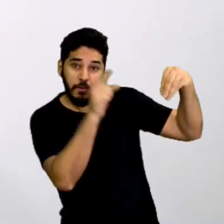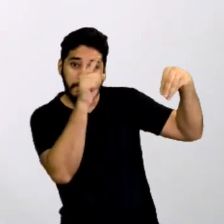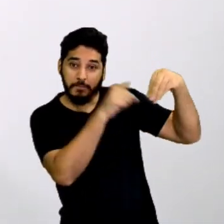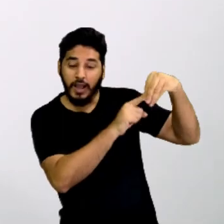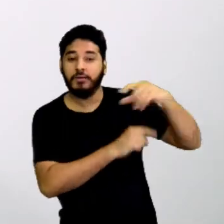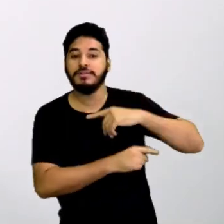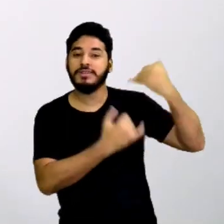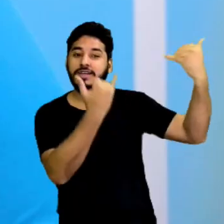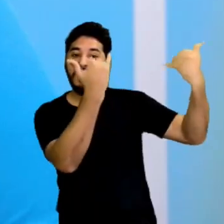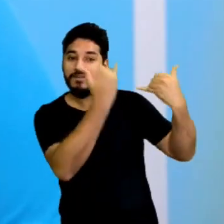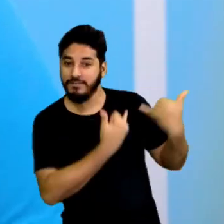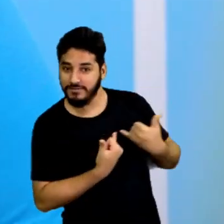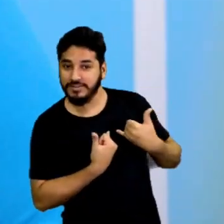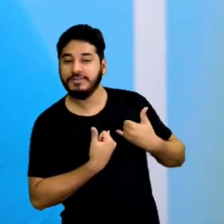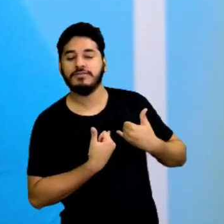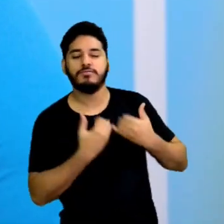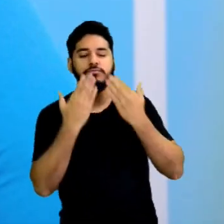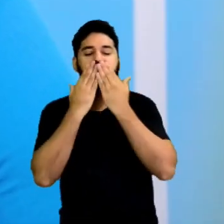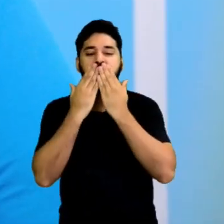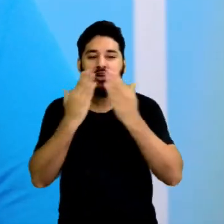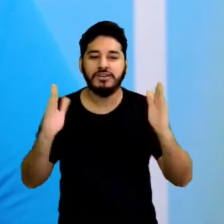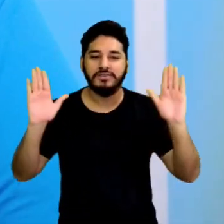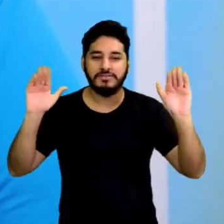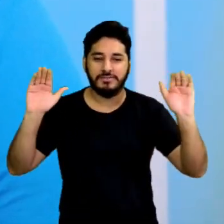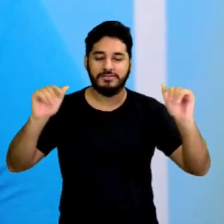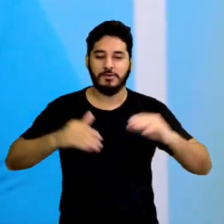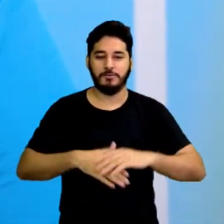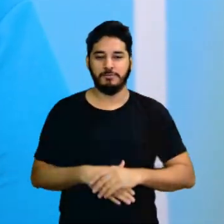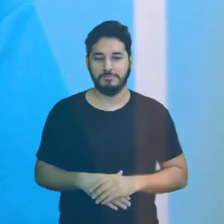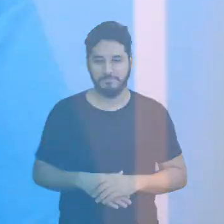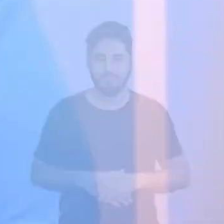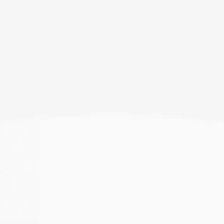receberem as notificações. Beijos, tchau, tchau!